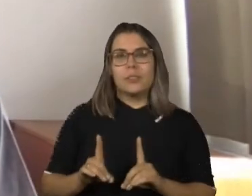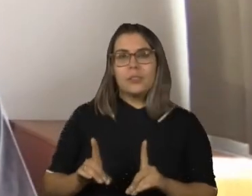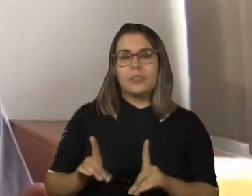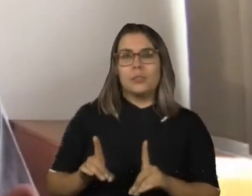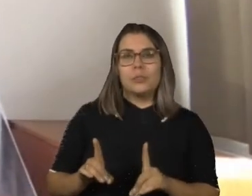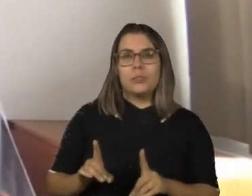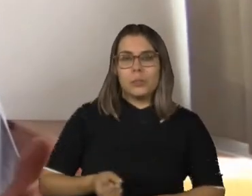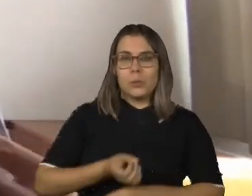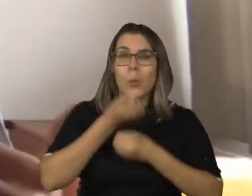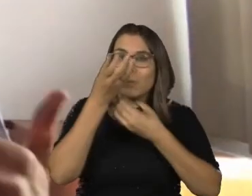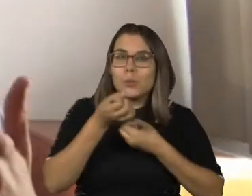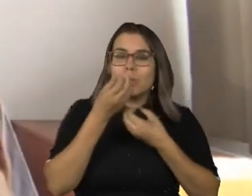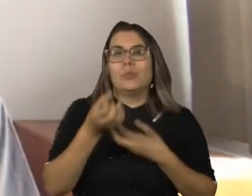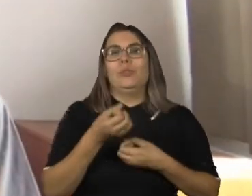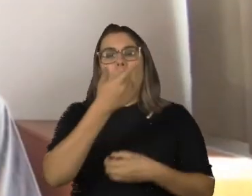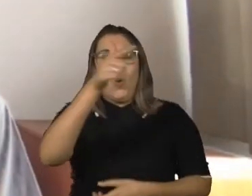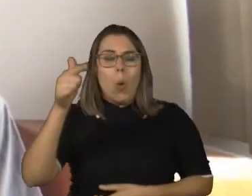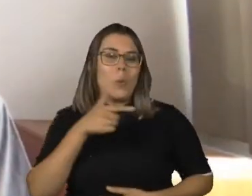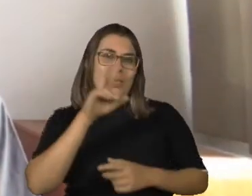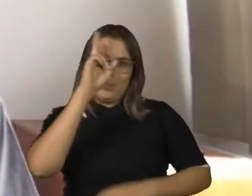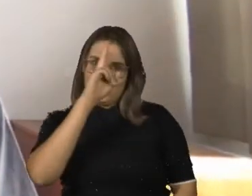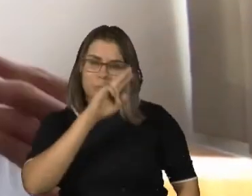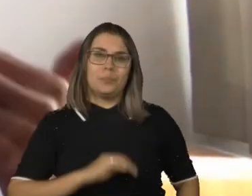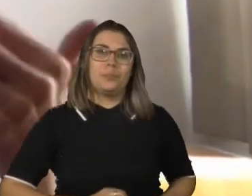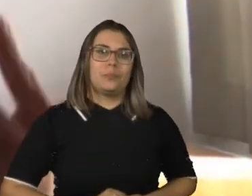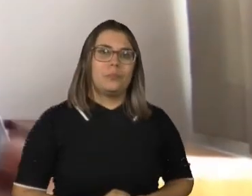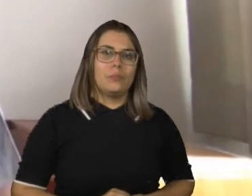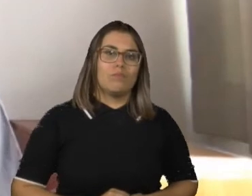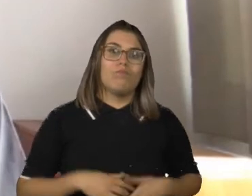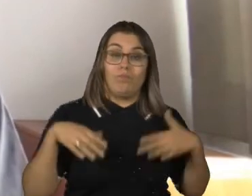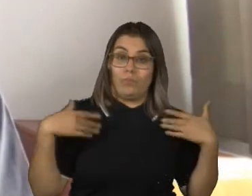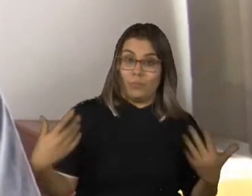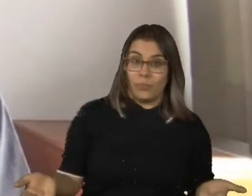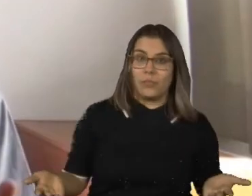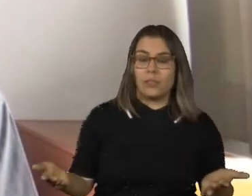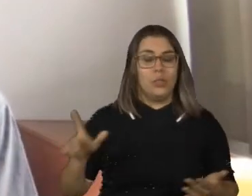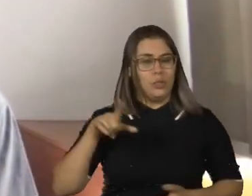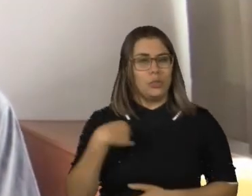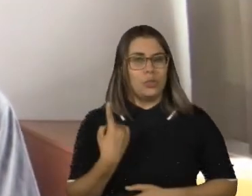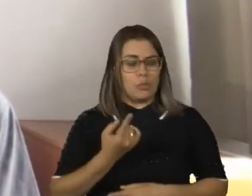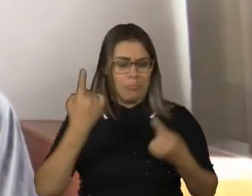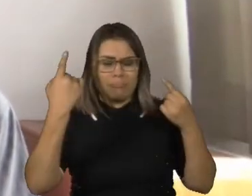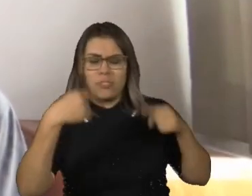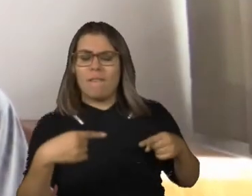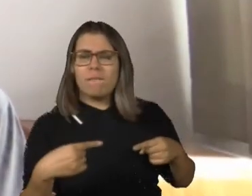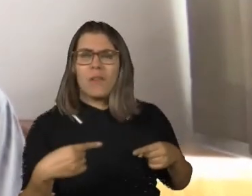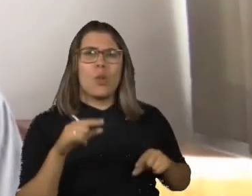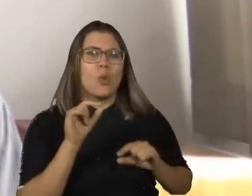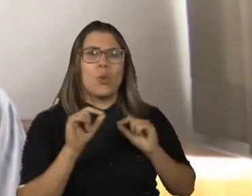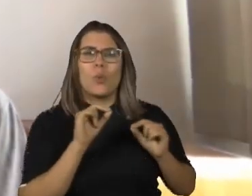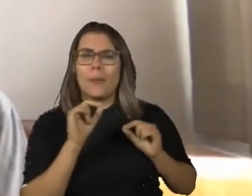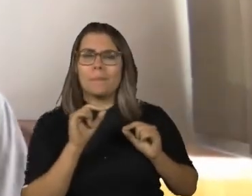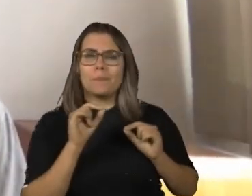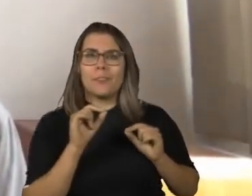próprias e também outras histórias. E o nosso desafio, o nosso maior desafio é furar